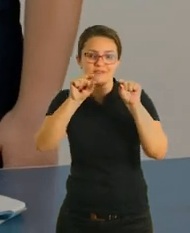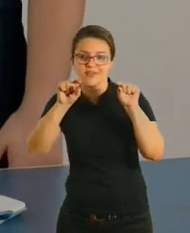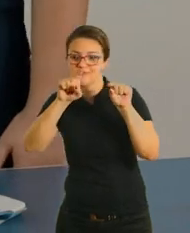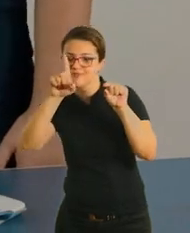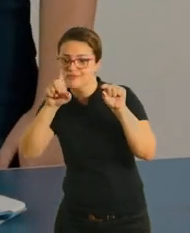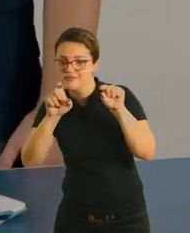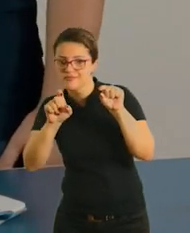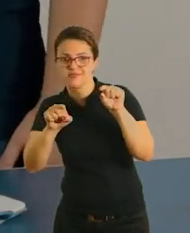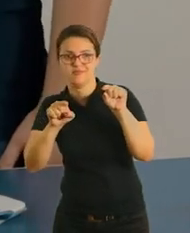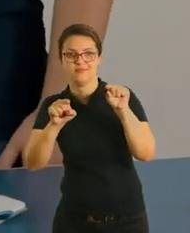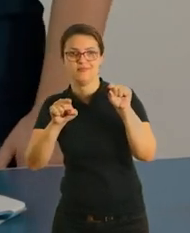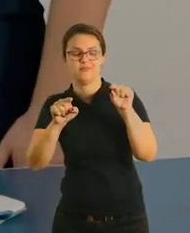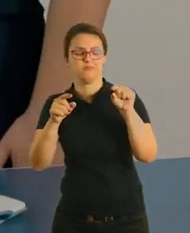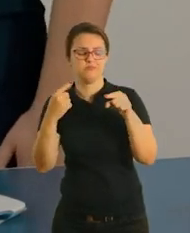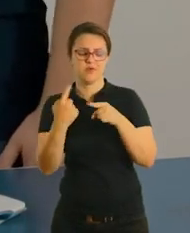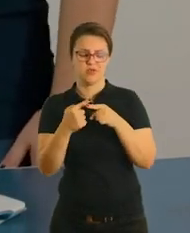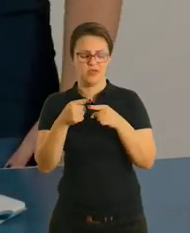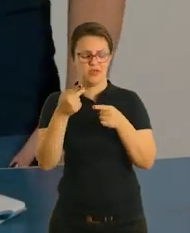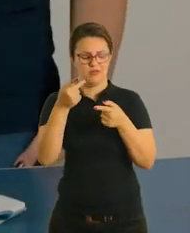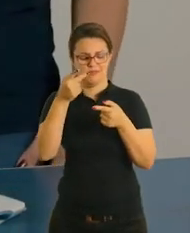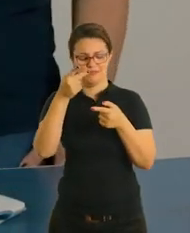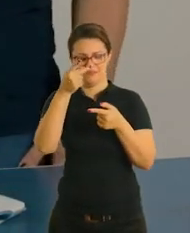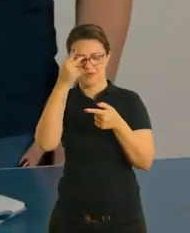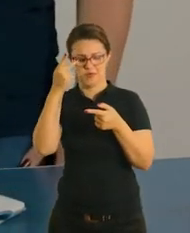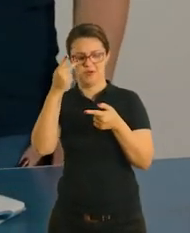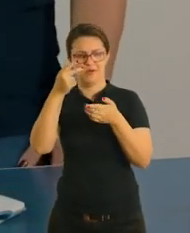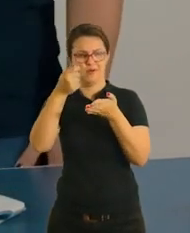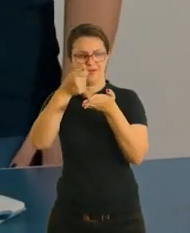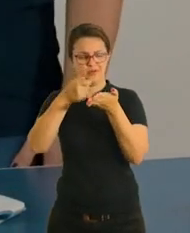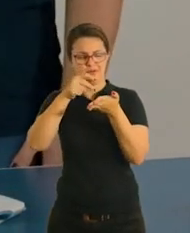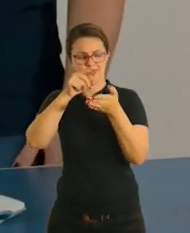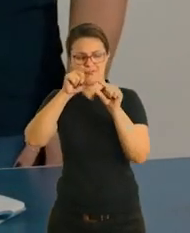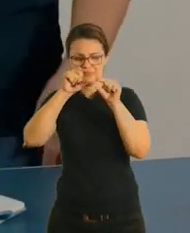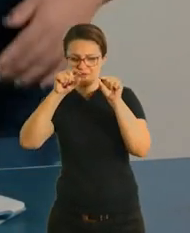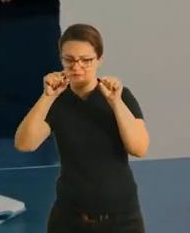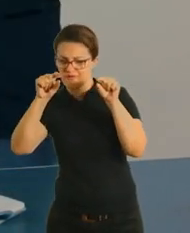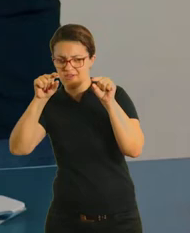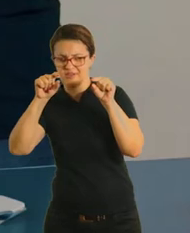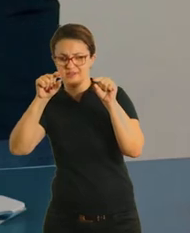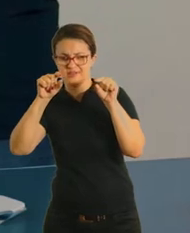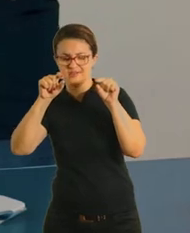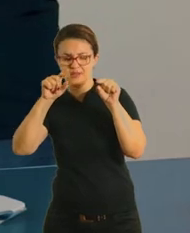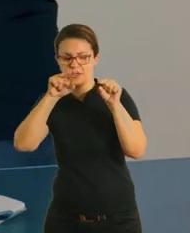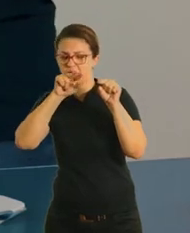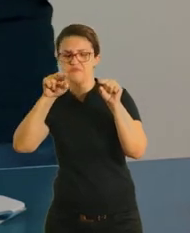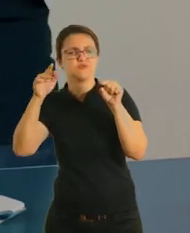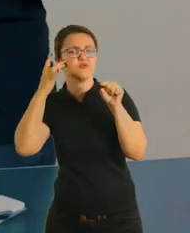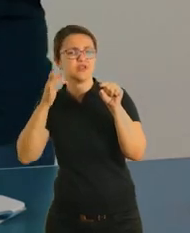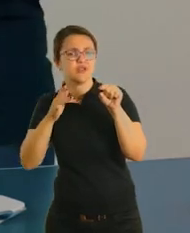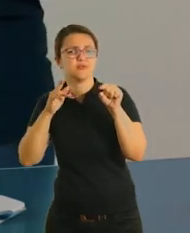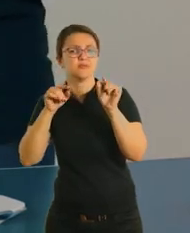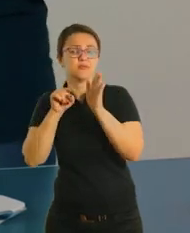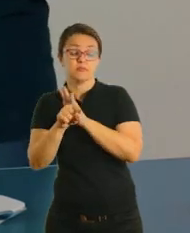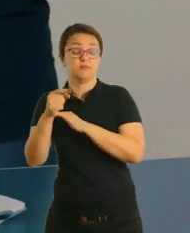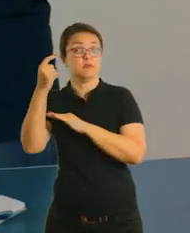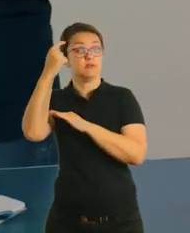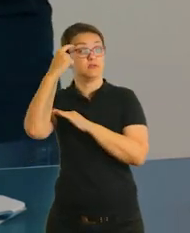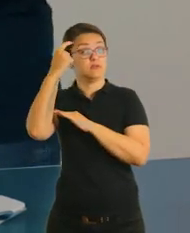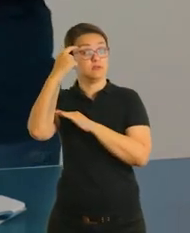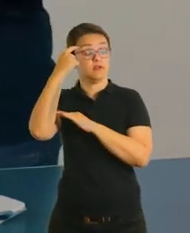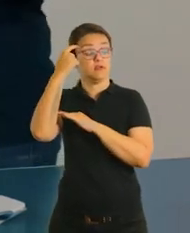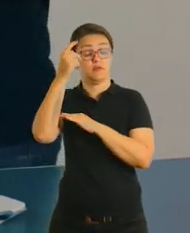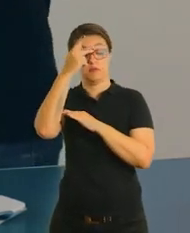colocar o ponto de interrogação. Senão, quem está lendo não entende que é uma pergunta. Então sempre que eu vou escrever um texto, eu tenho que pensar no meu leitor.